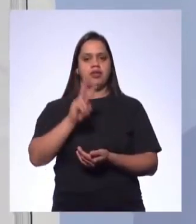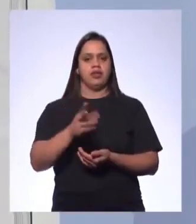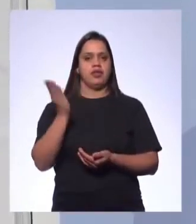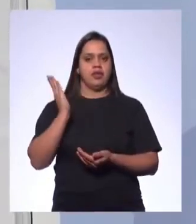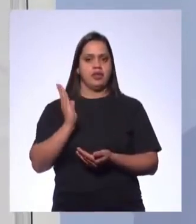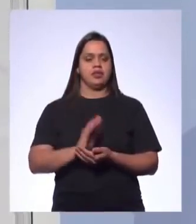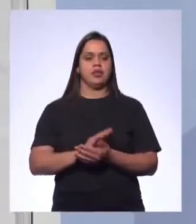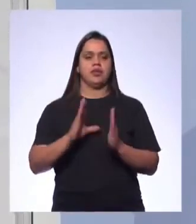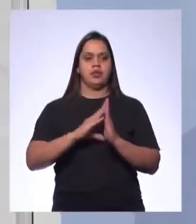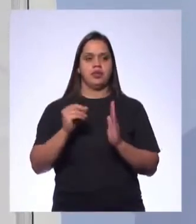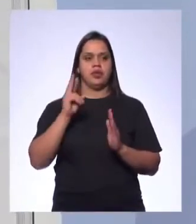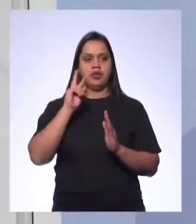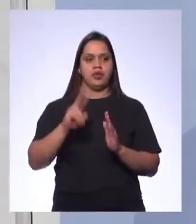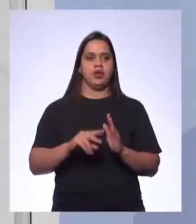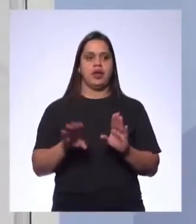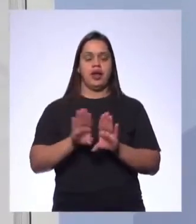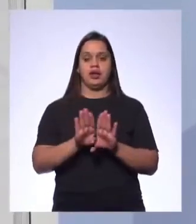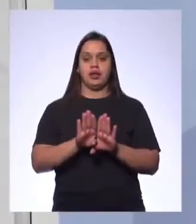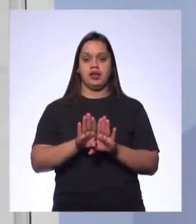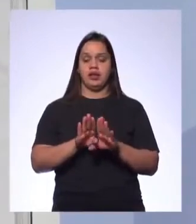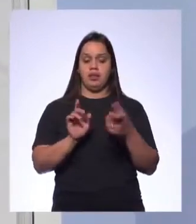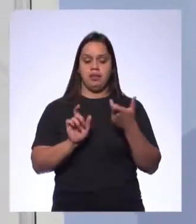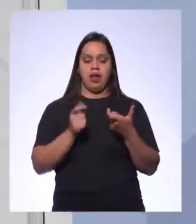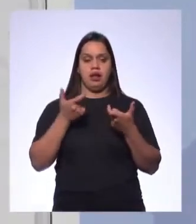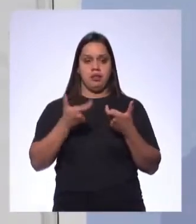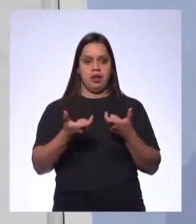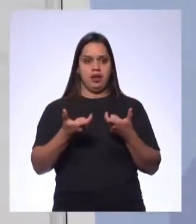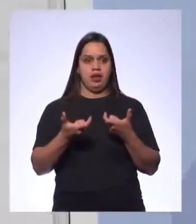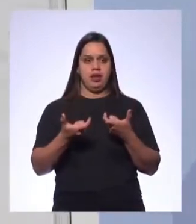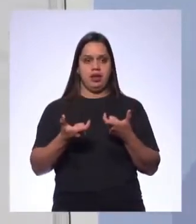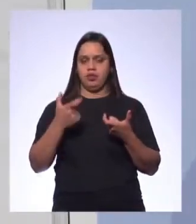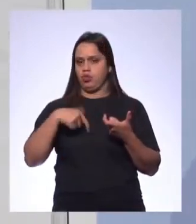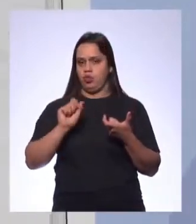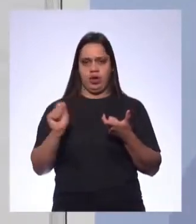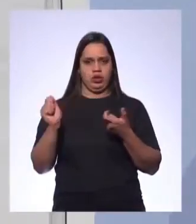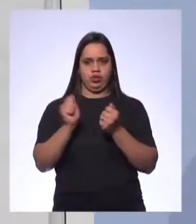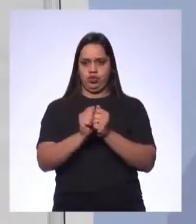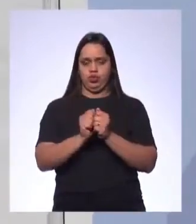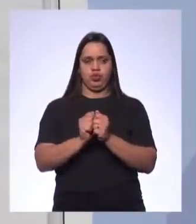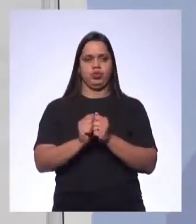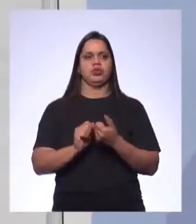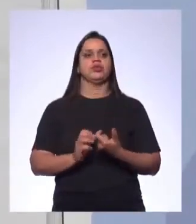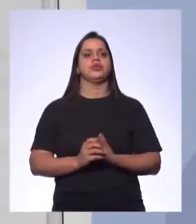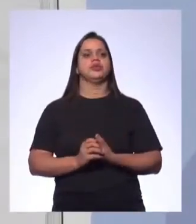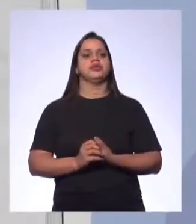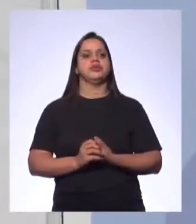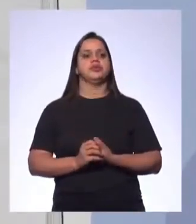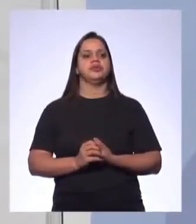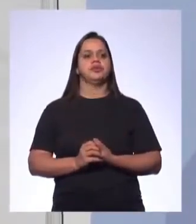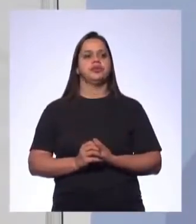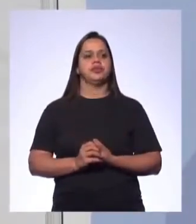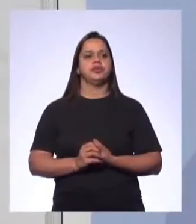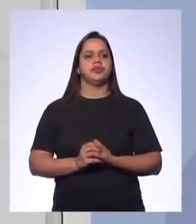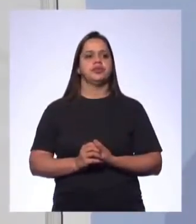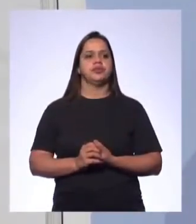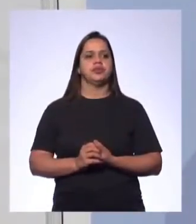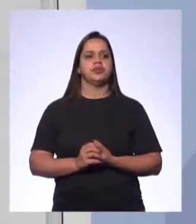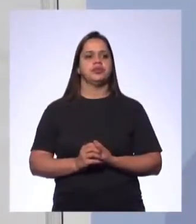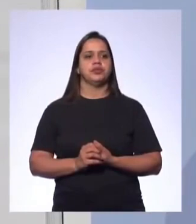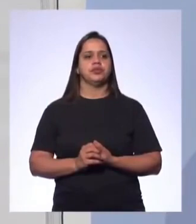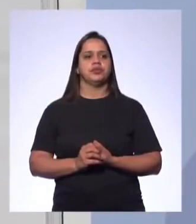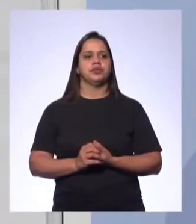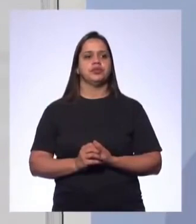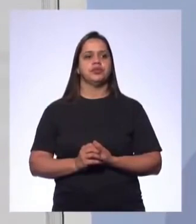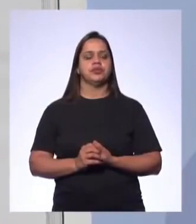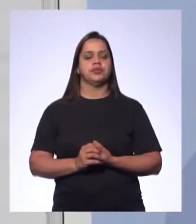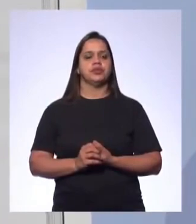aqui. Aqui é a divisão da palavra mesmo, né? Não são juntas, tá certo? E aqui, ó. Aonde que é